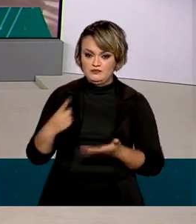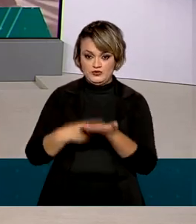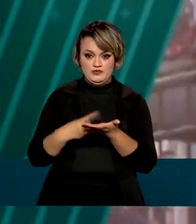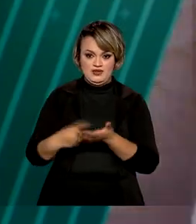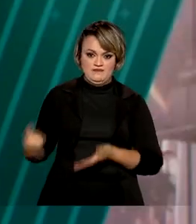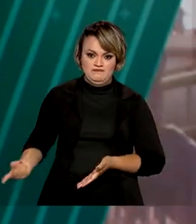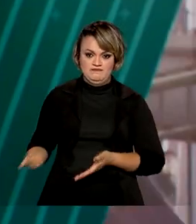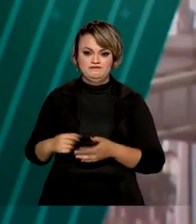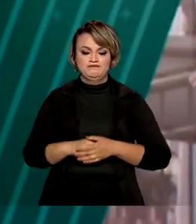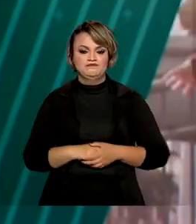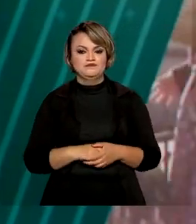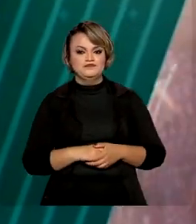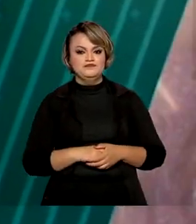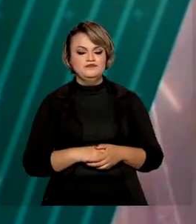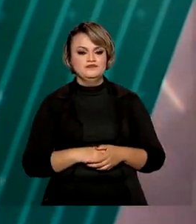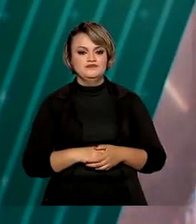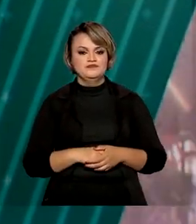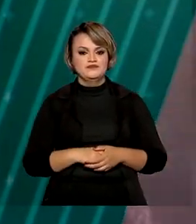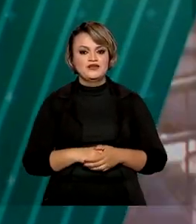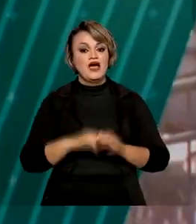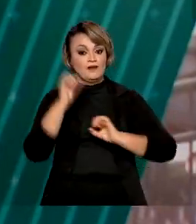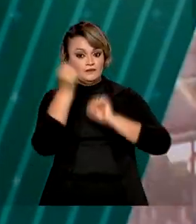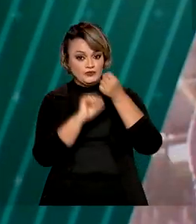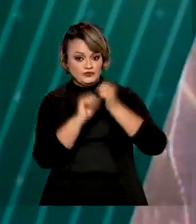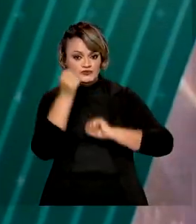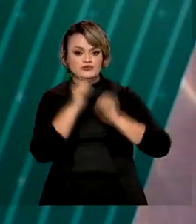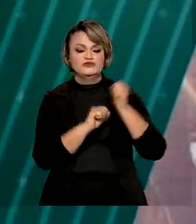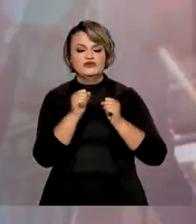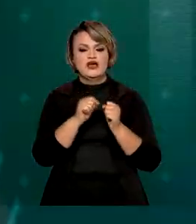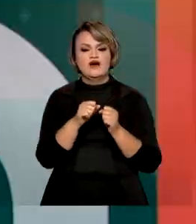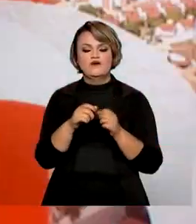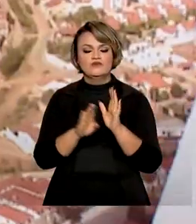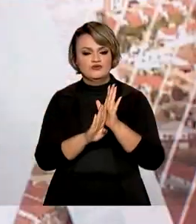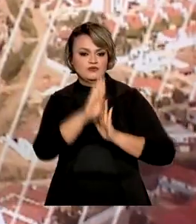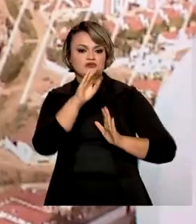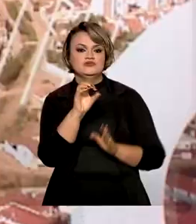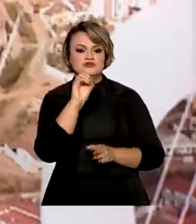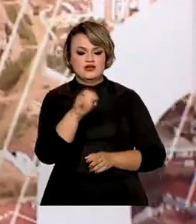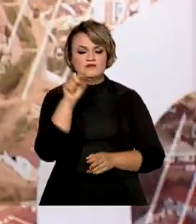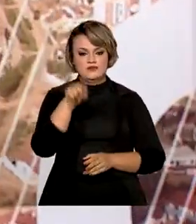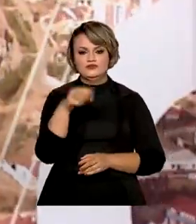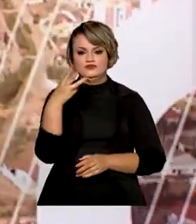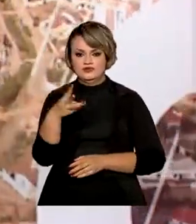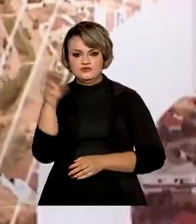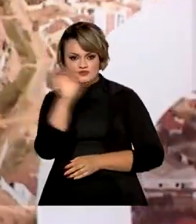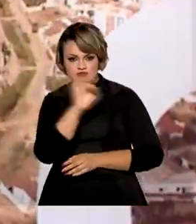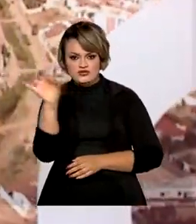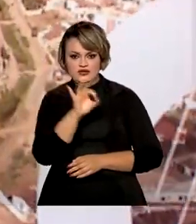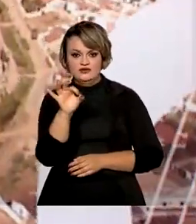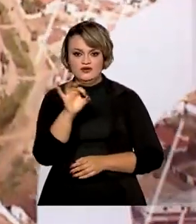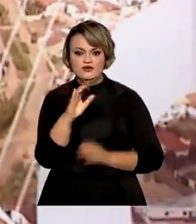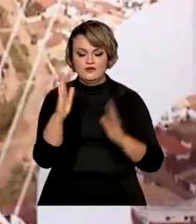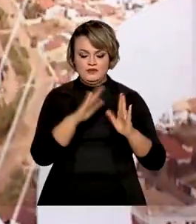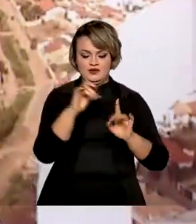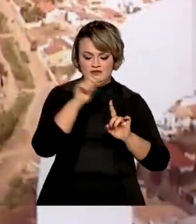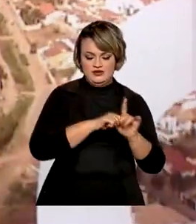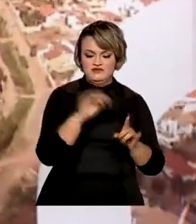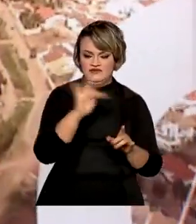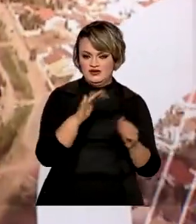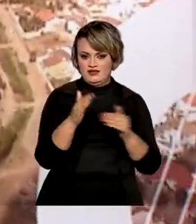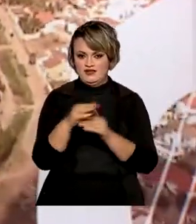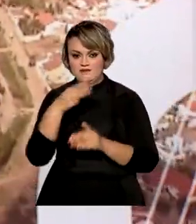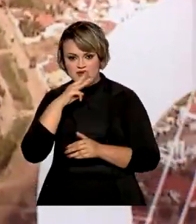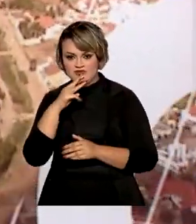tela. A produção industrial registrou aumento de 0,3% na passagem de fevereiro para março.